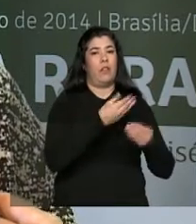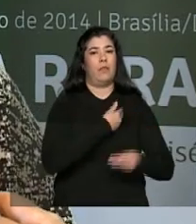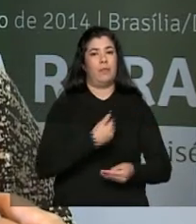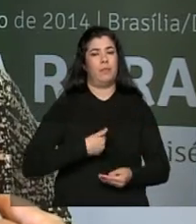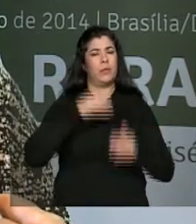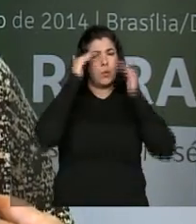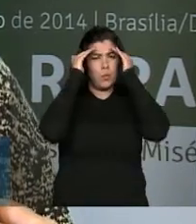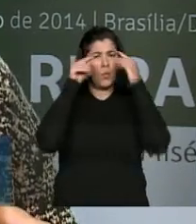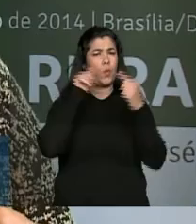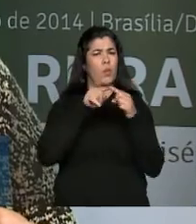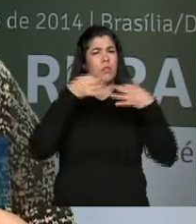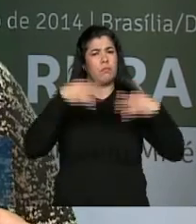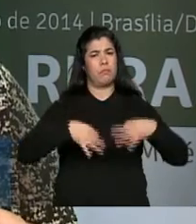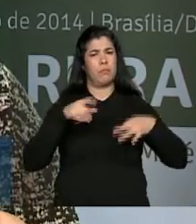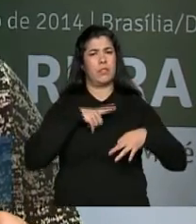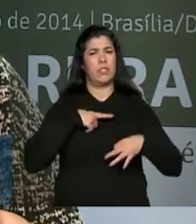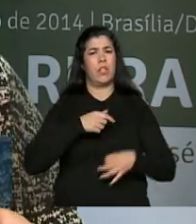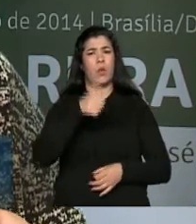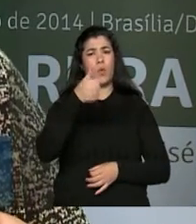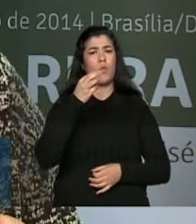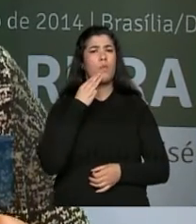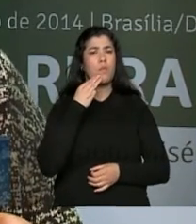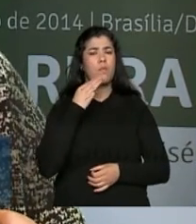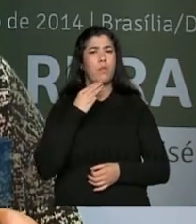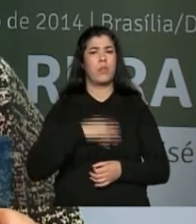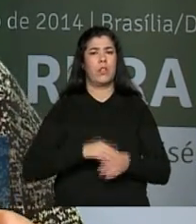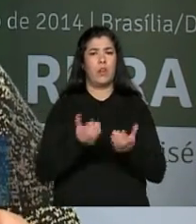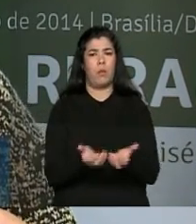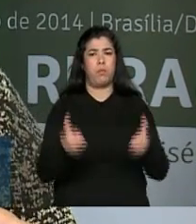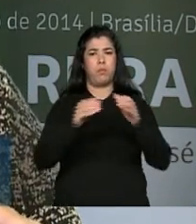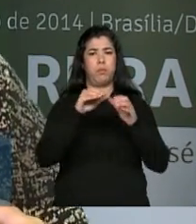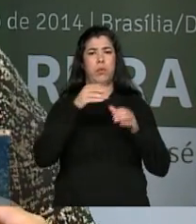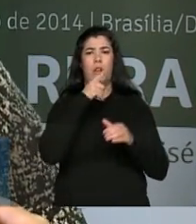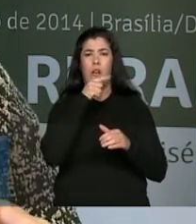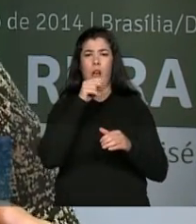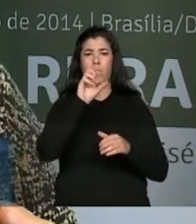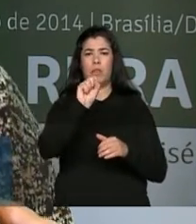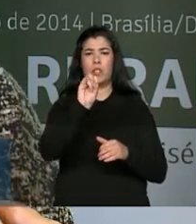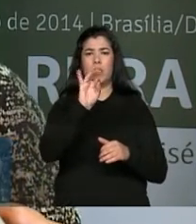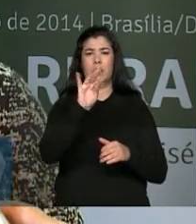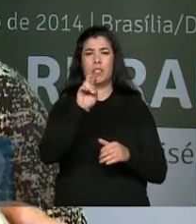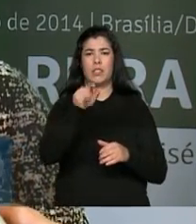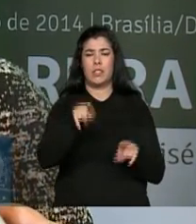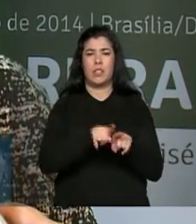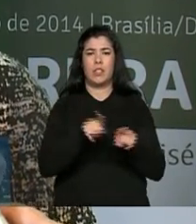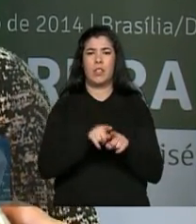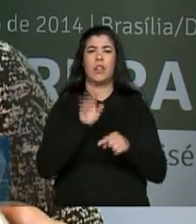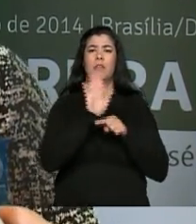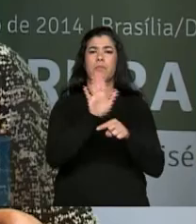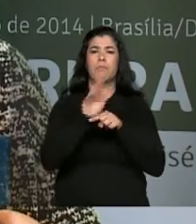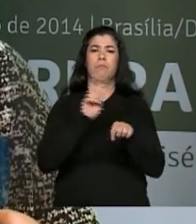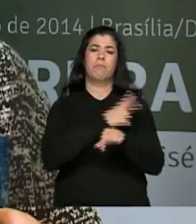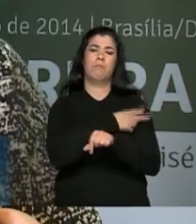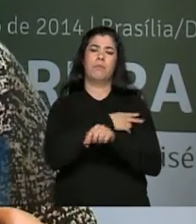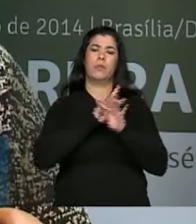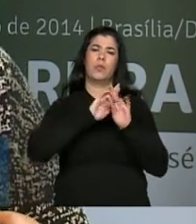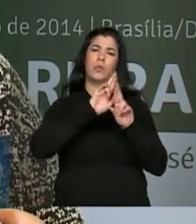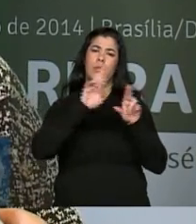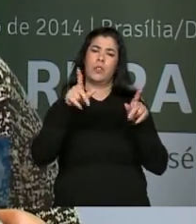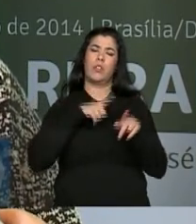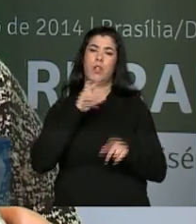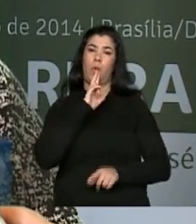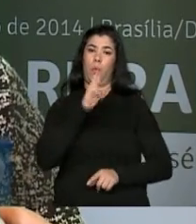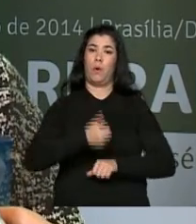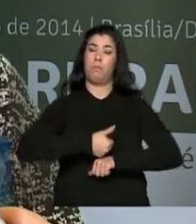as nossas metas, fizemos um milhão de cisternas, levamos luz para todos, para o nosso povo, fomento, assistência técnica, e temos como